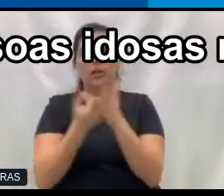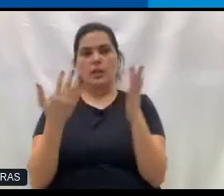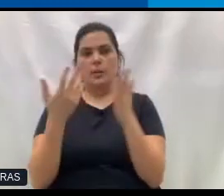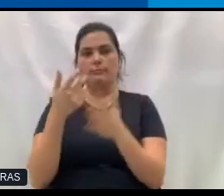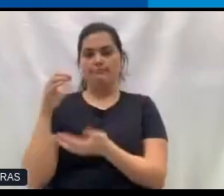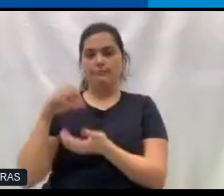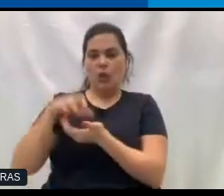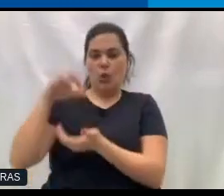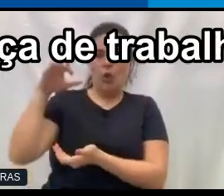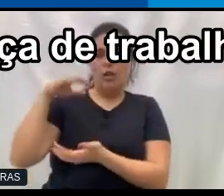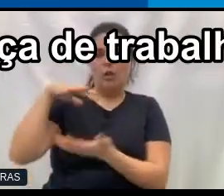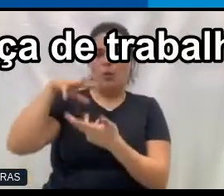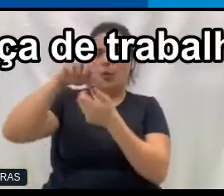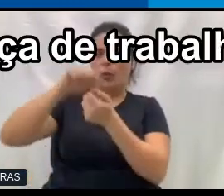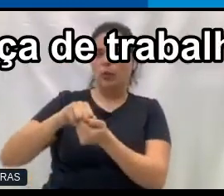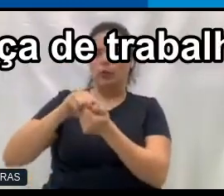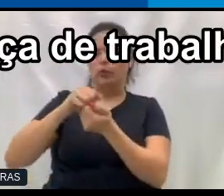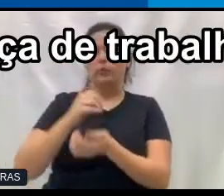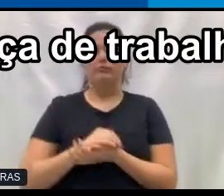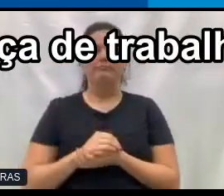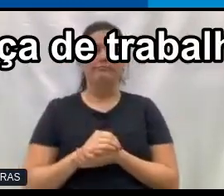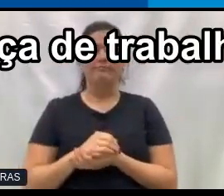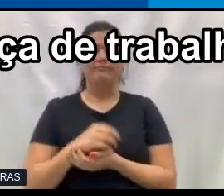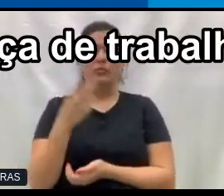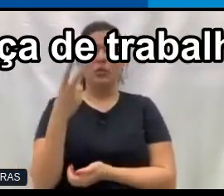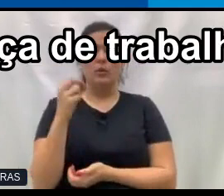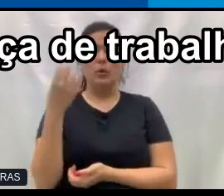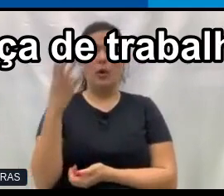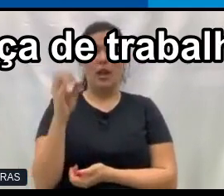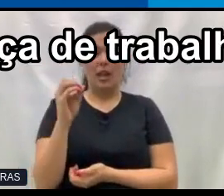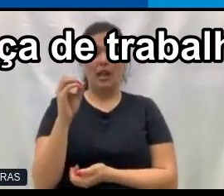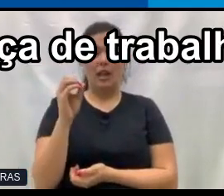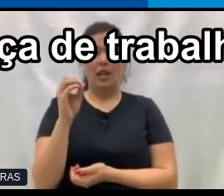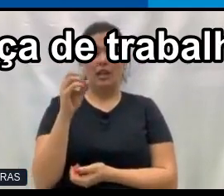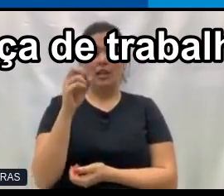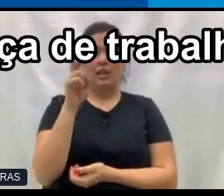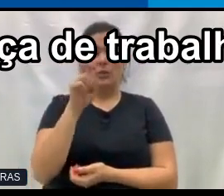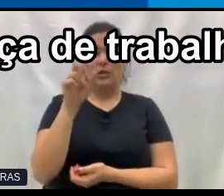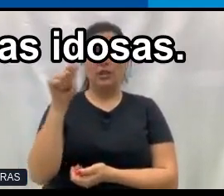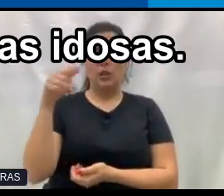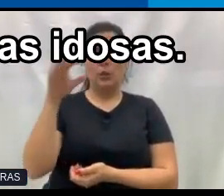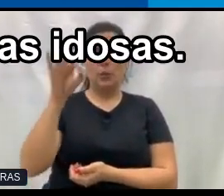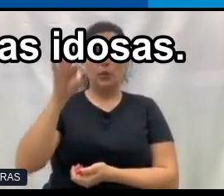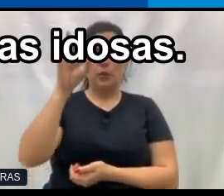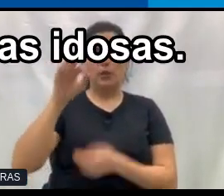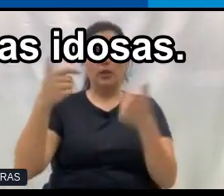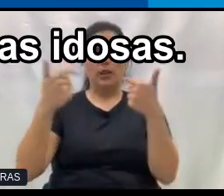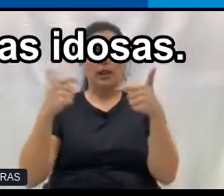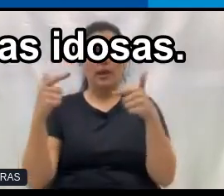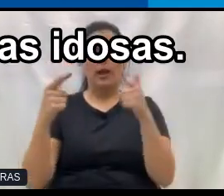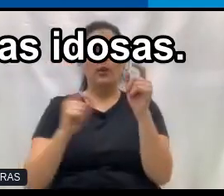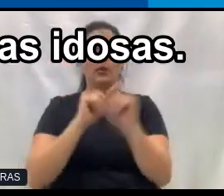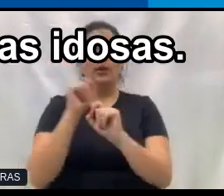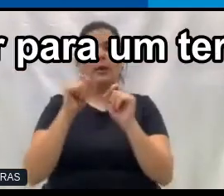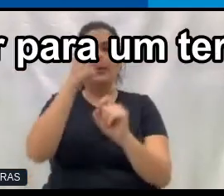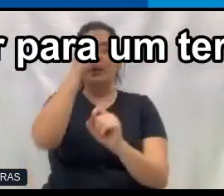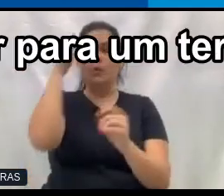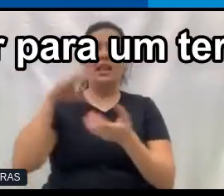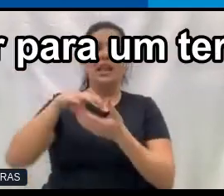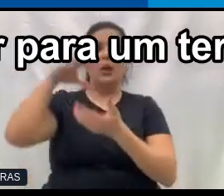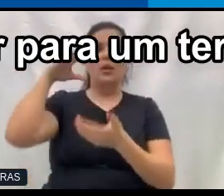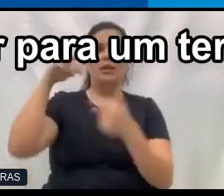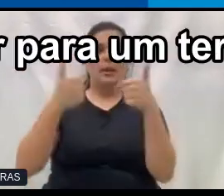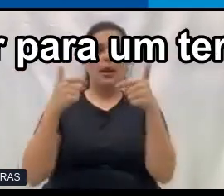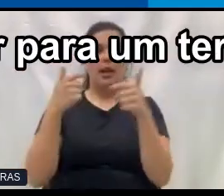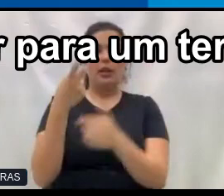no mundo. Em 2040, 57% da força de trabalho vai ser de pessoas idosas. Em